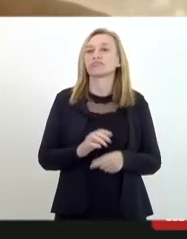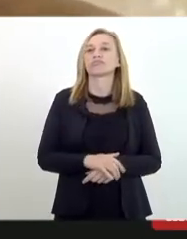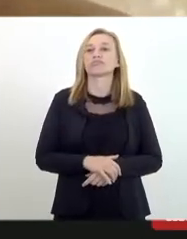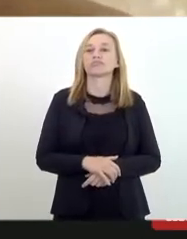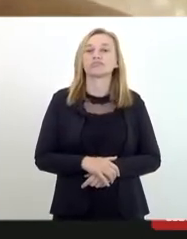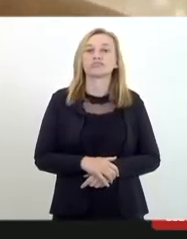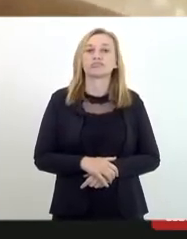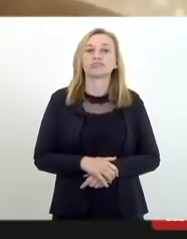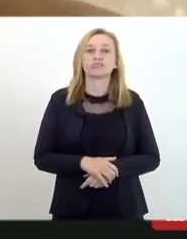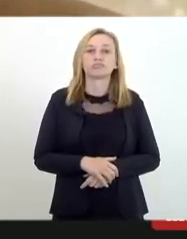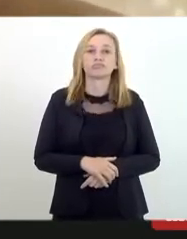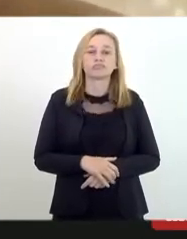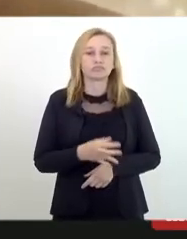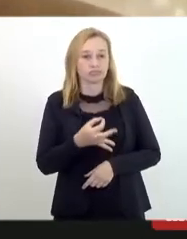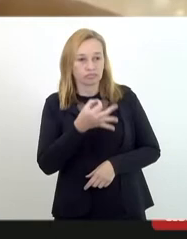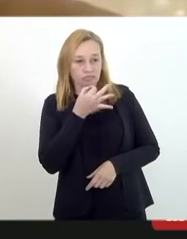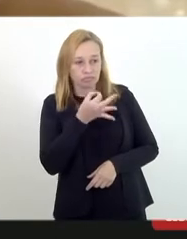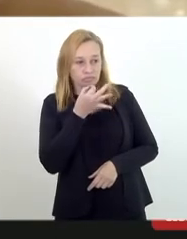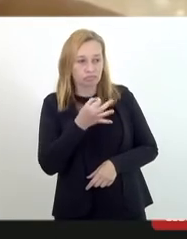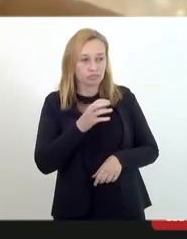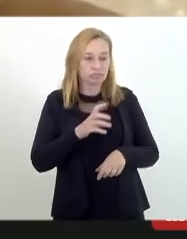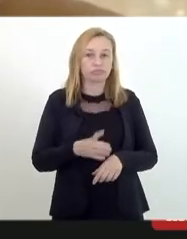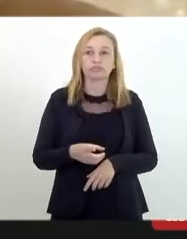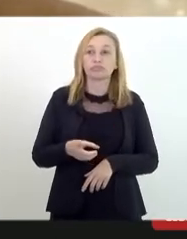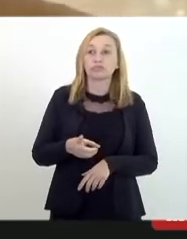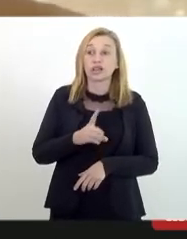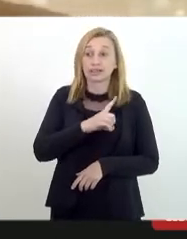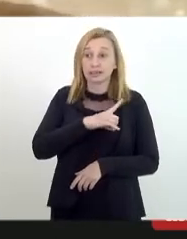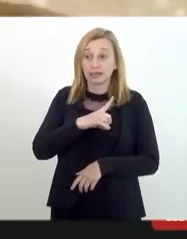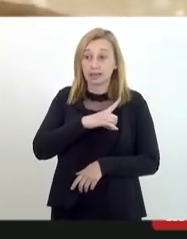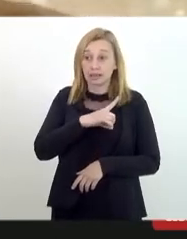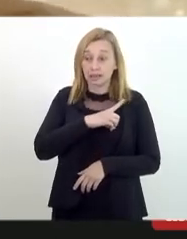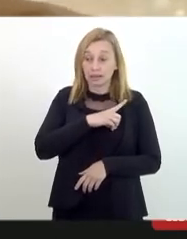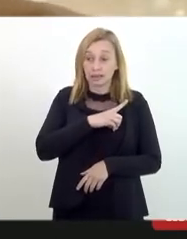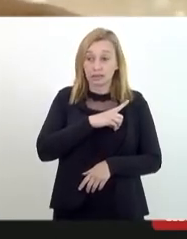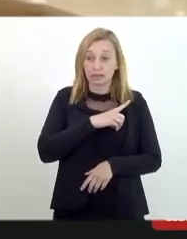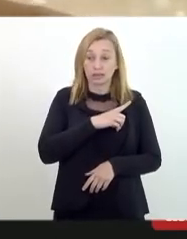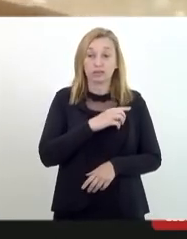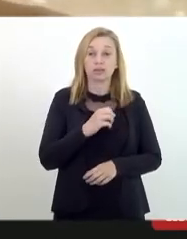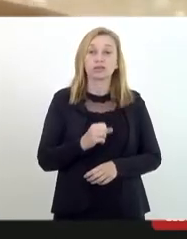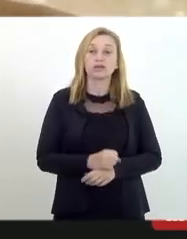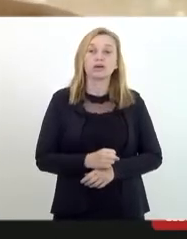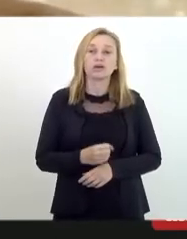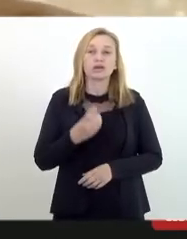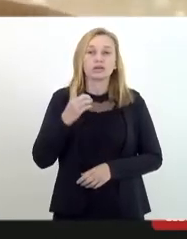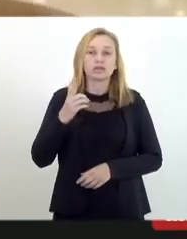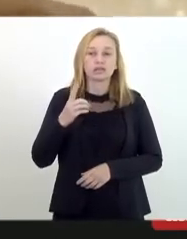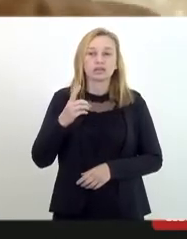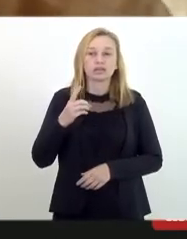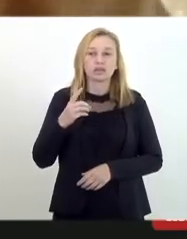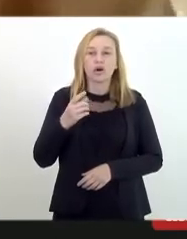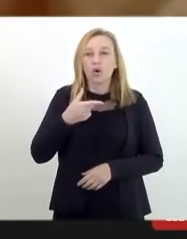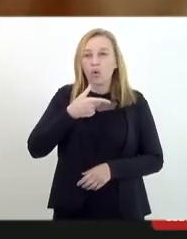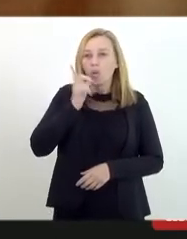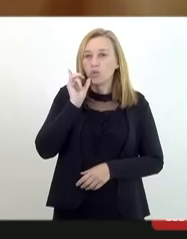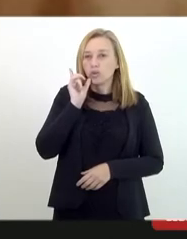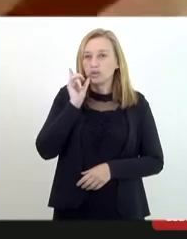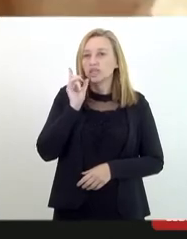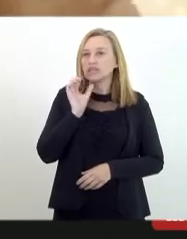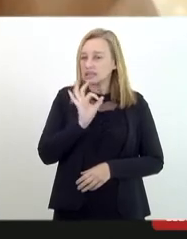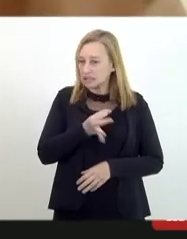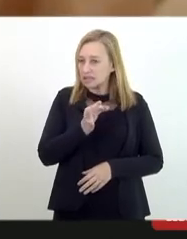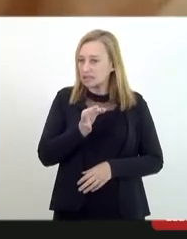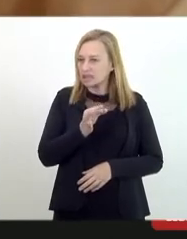depoimento da delegada, deputada Marta Rond, e ontem, raramente eu faço isso,